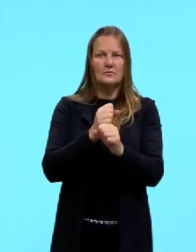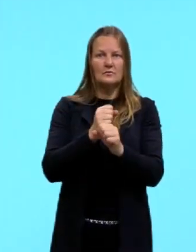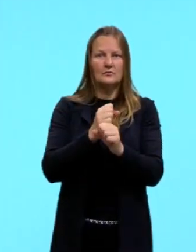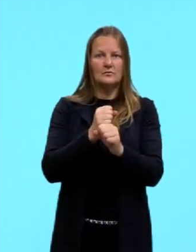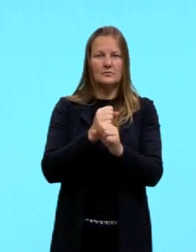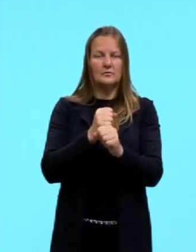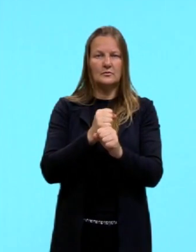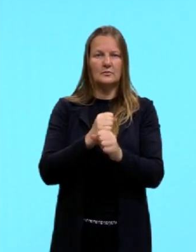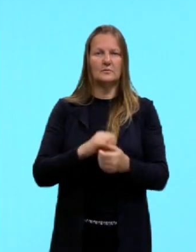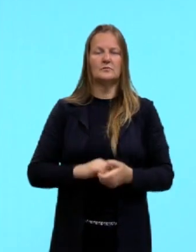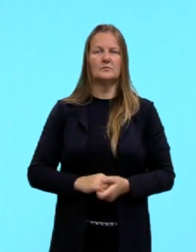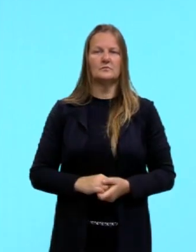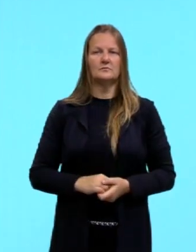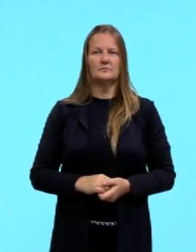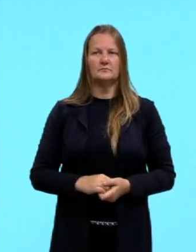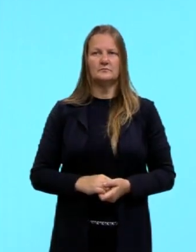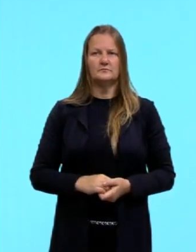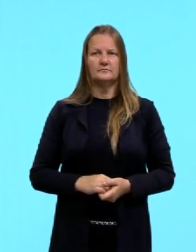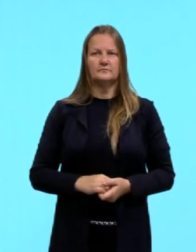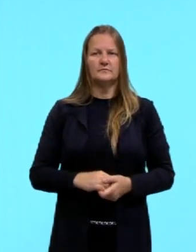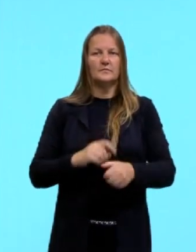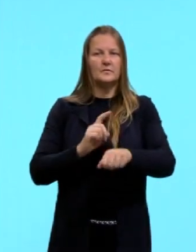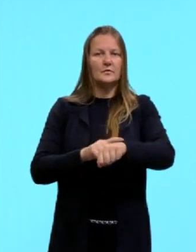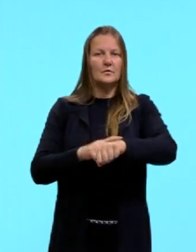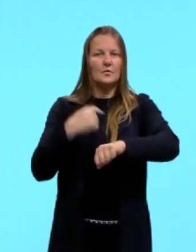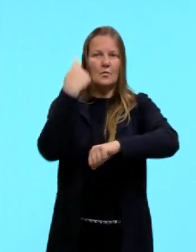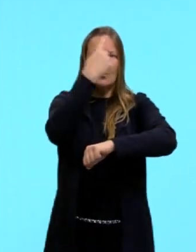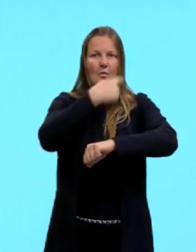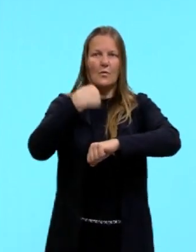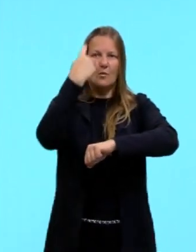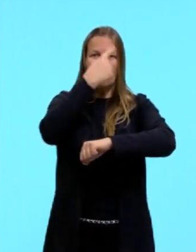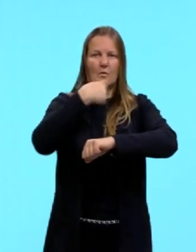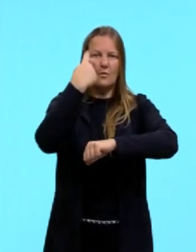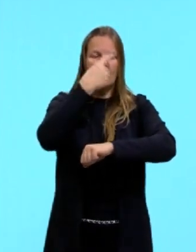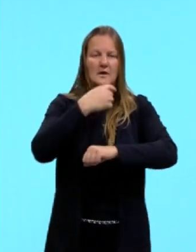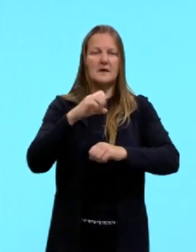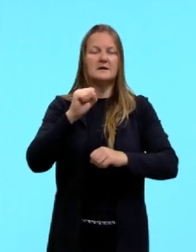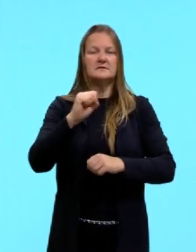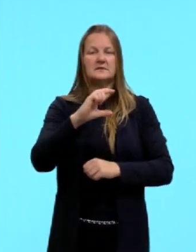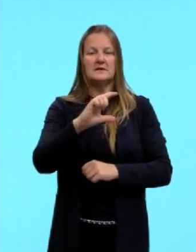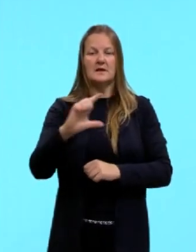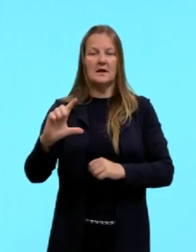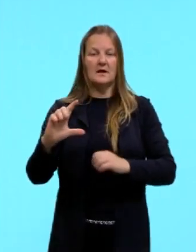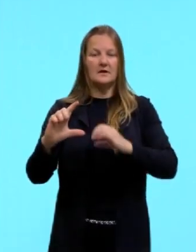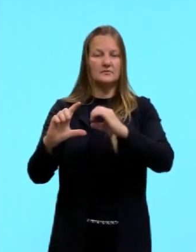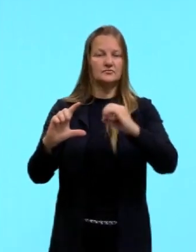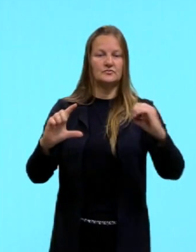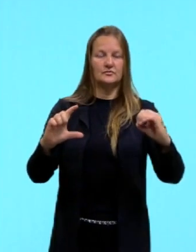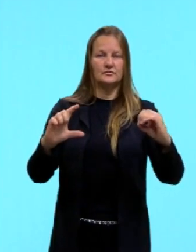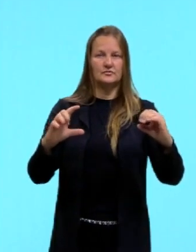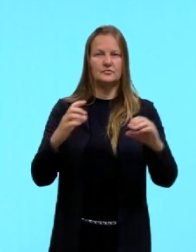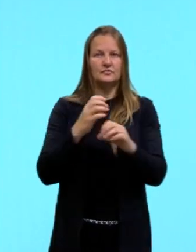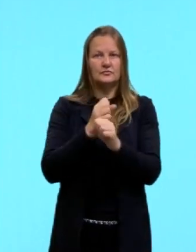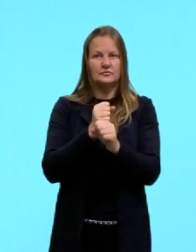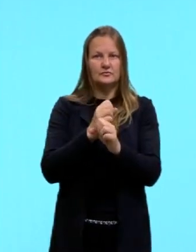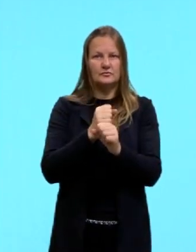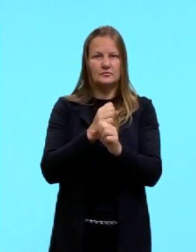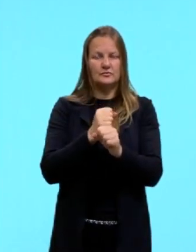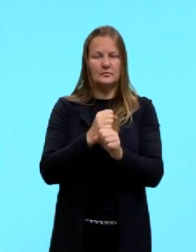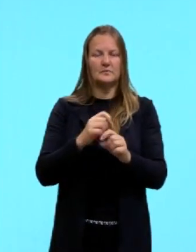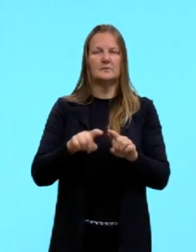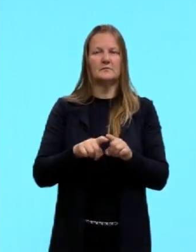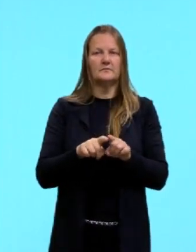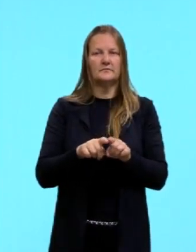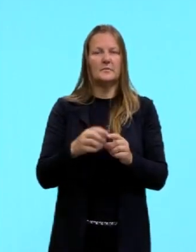eu somo de oeste para leste, eu somo horas, né, eu estou indo de oeste para leste, vou somar quantas horas ali, quantos fuso